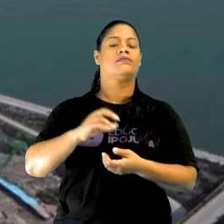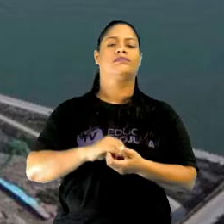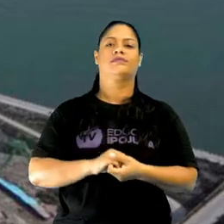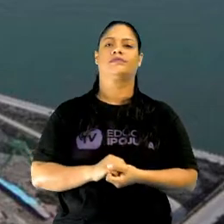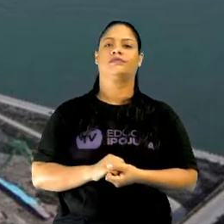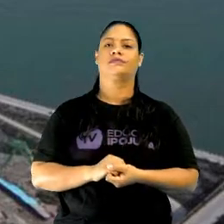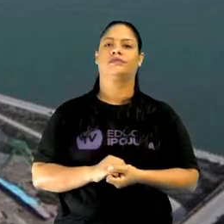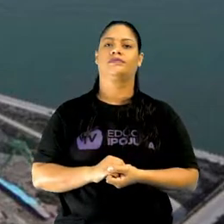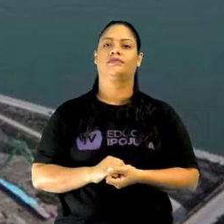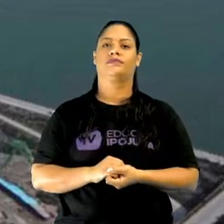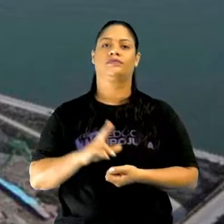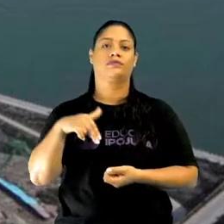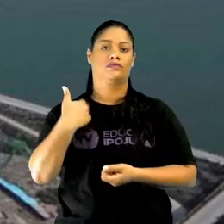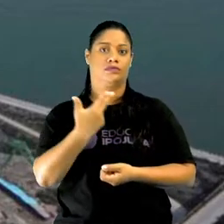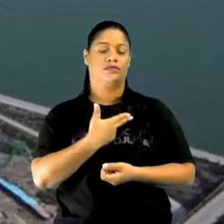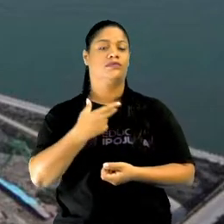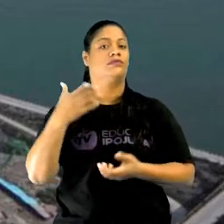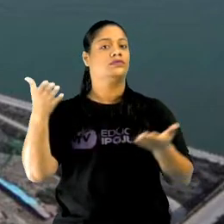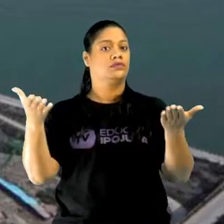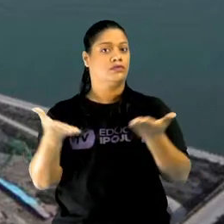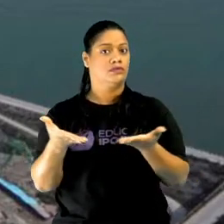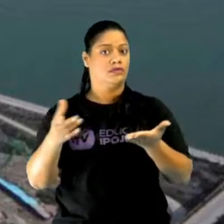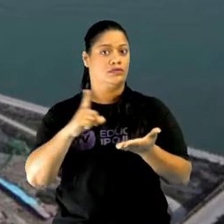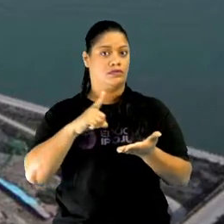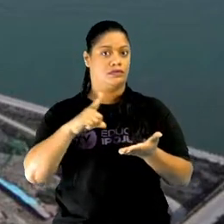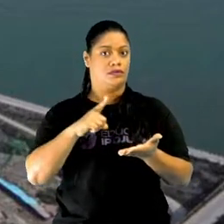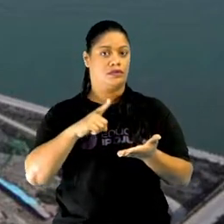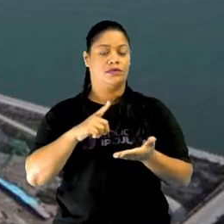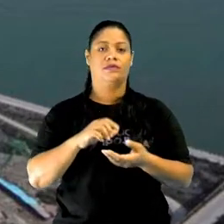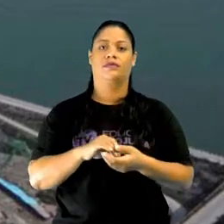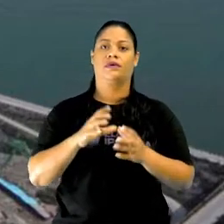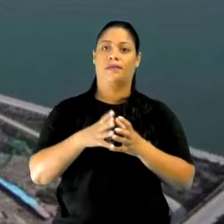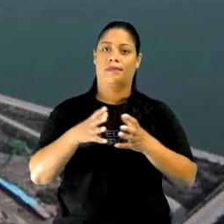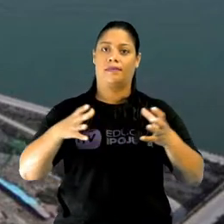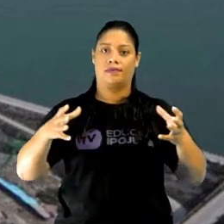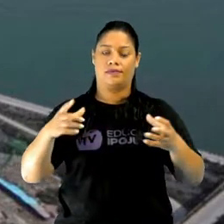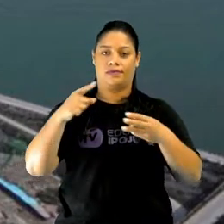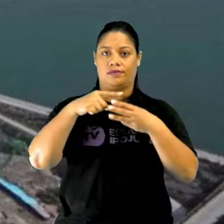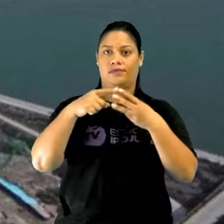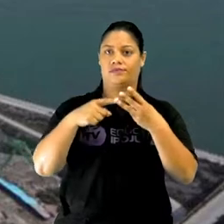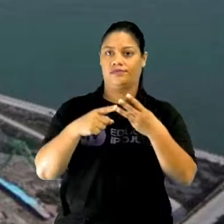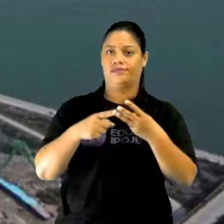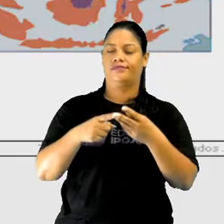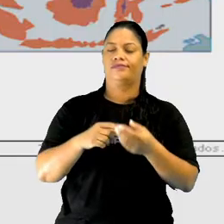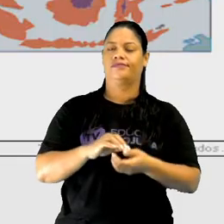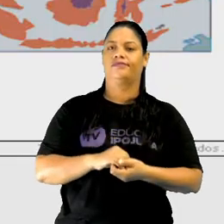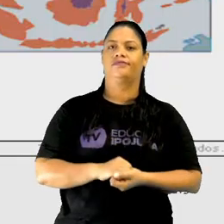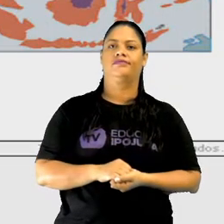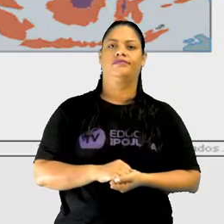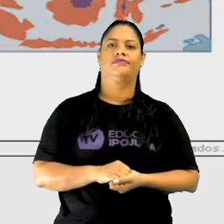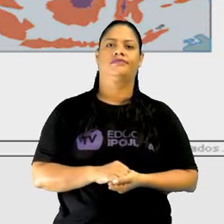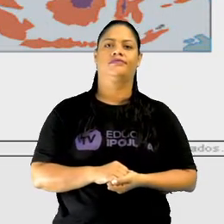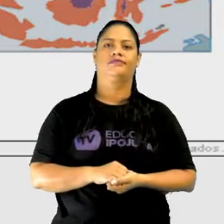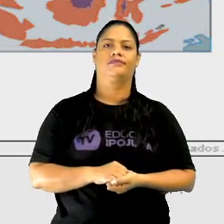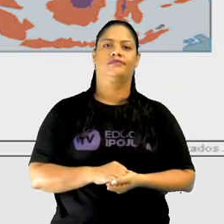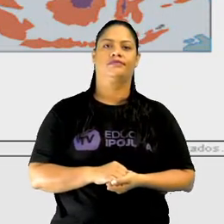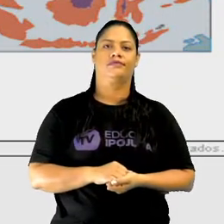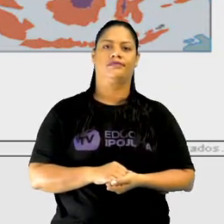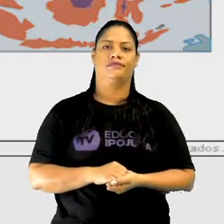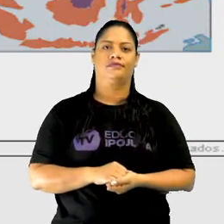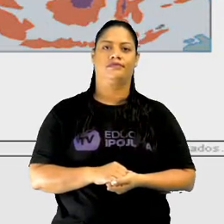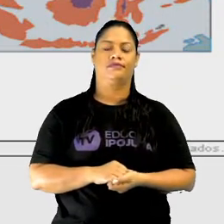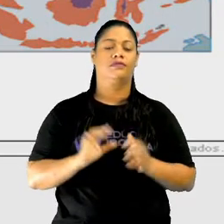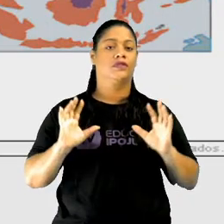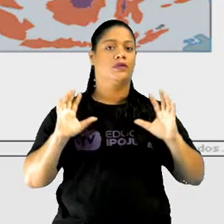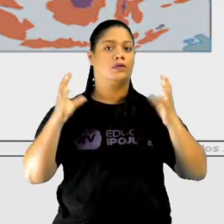tem hoje a maior hidrelétrica das três gargantas. Ok? Com relação